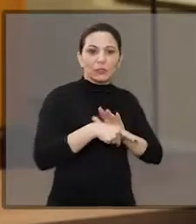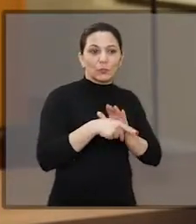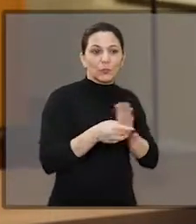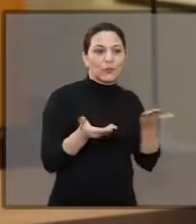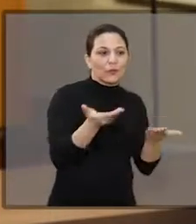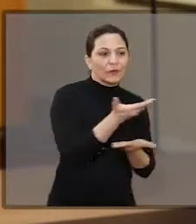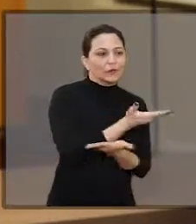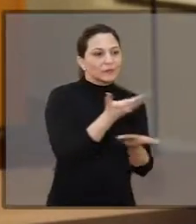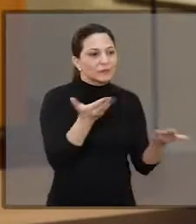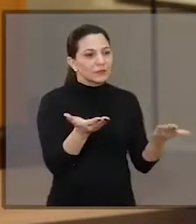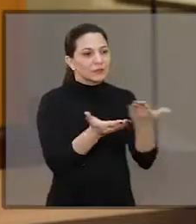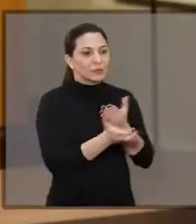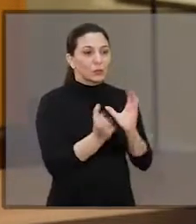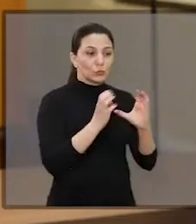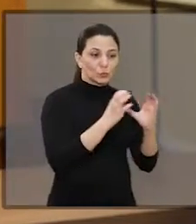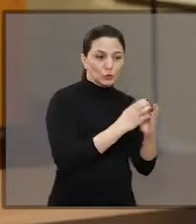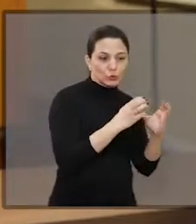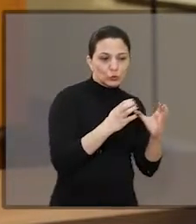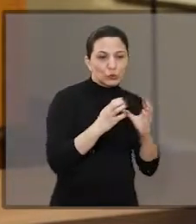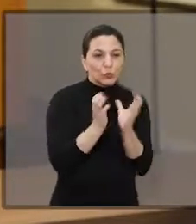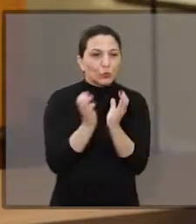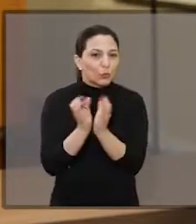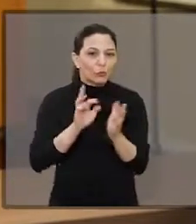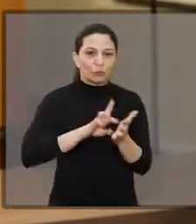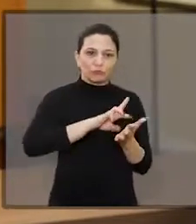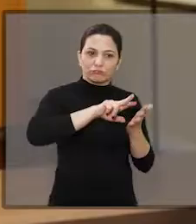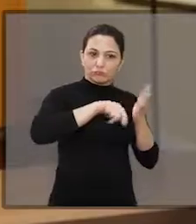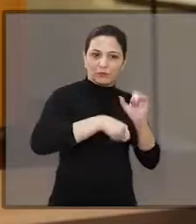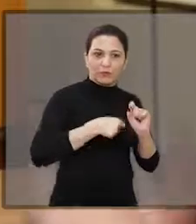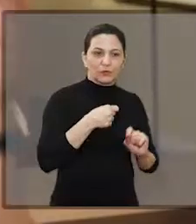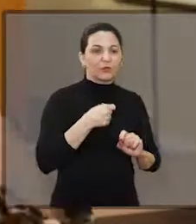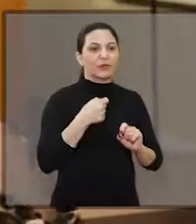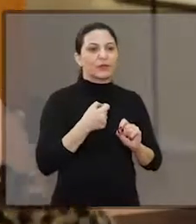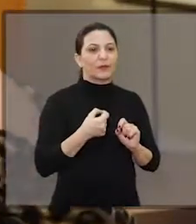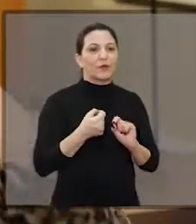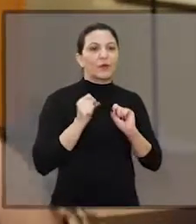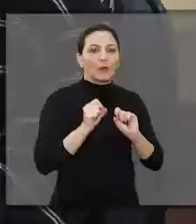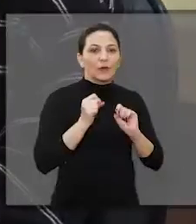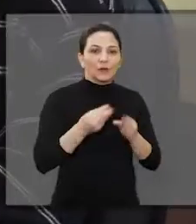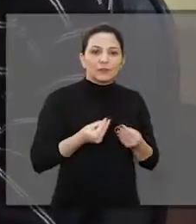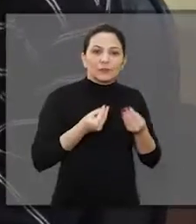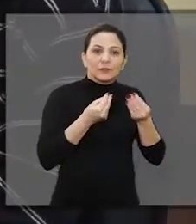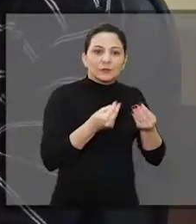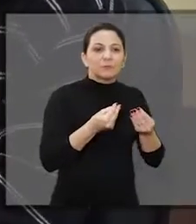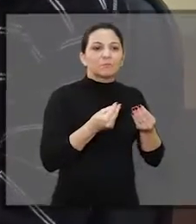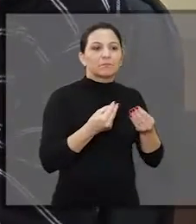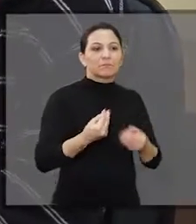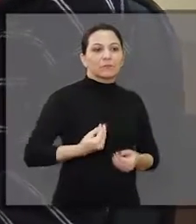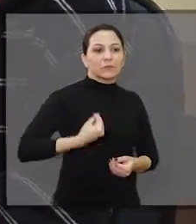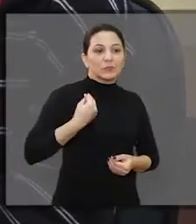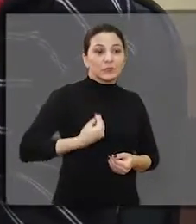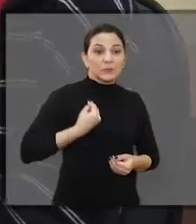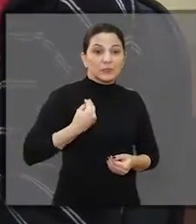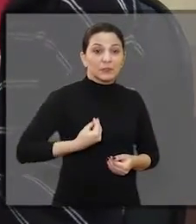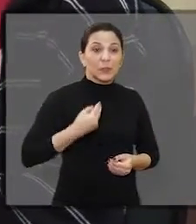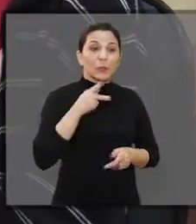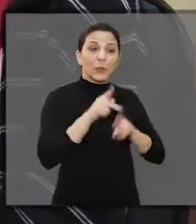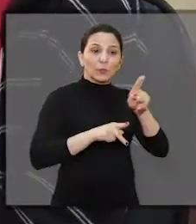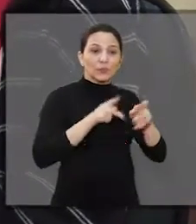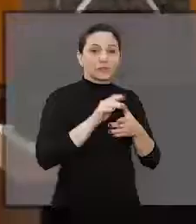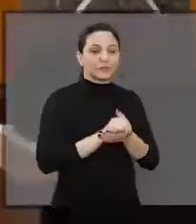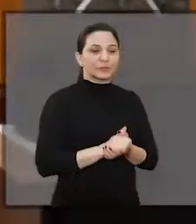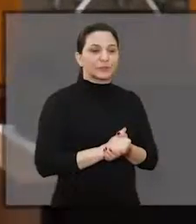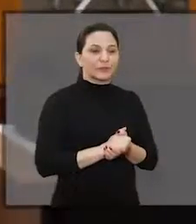promover a interação de grupos e enriquecer, mais uma vez, a participação